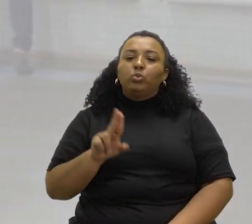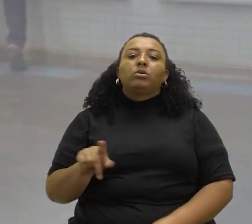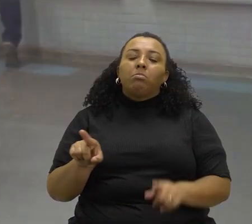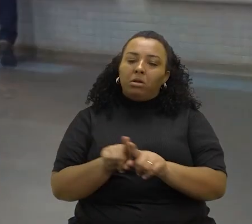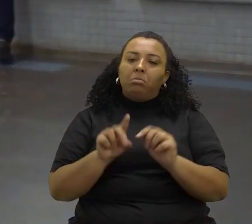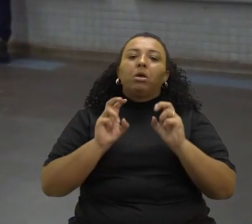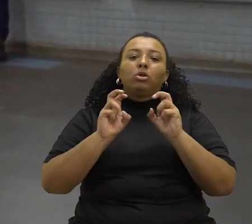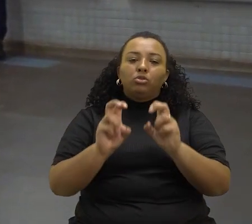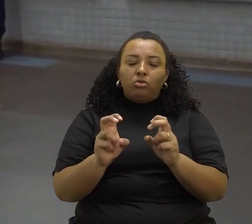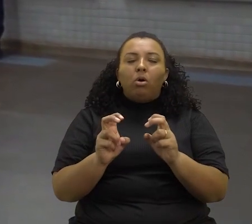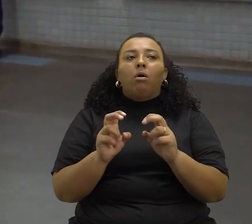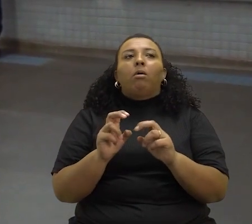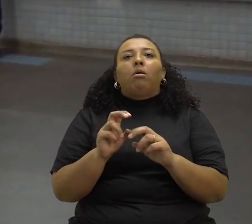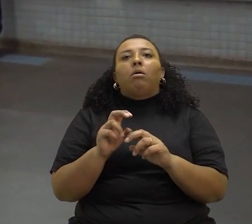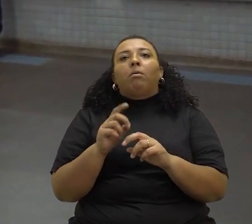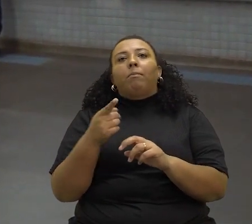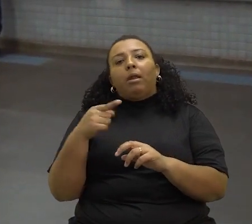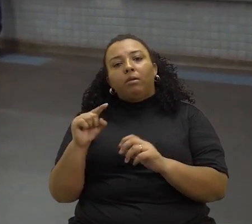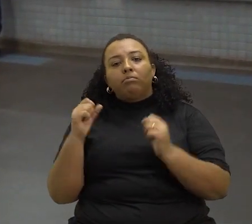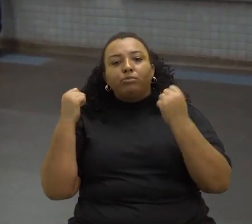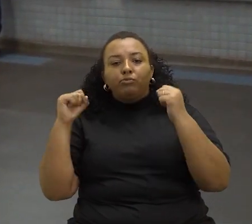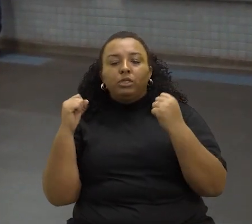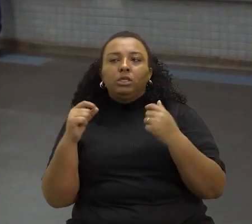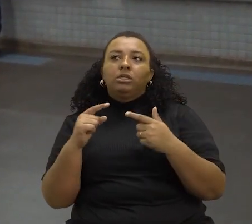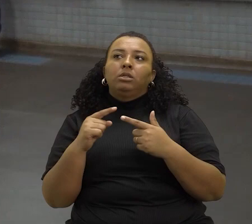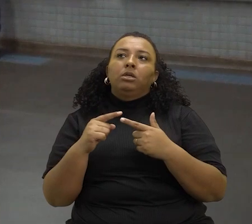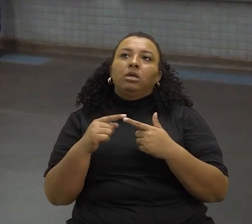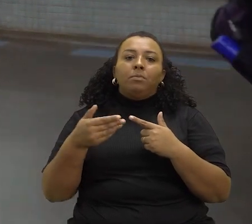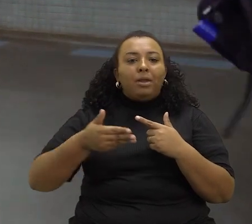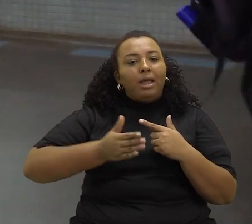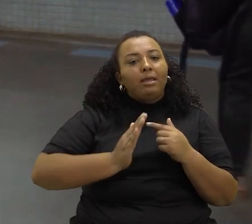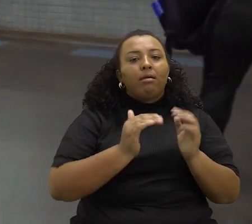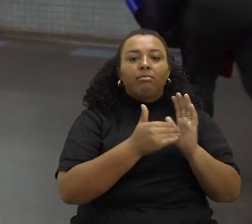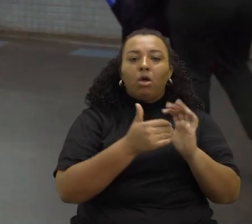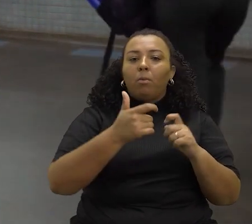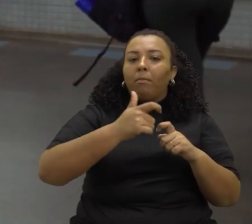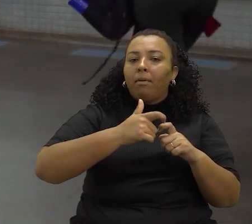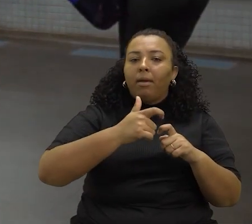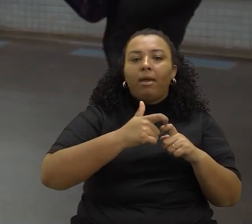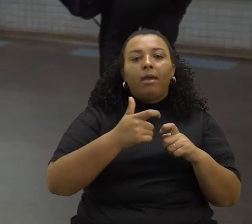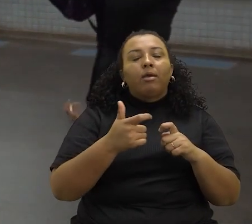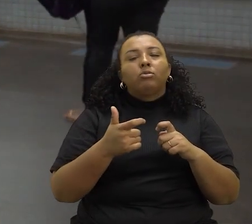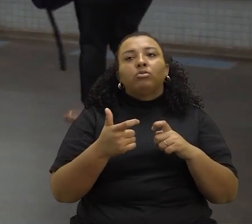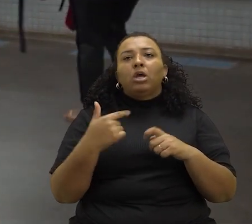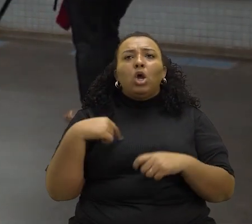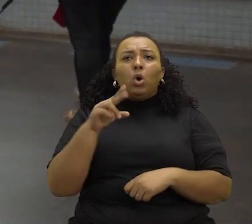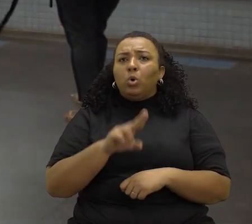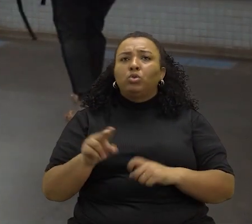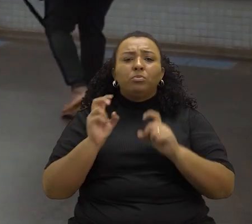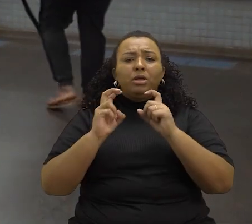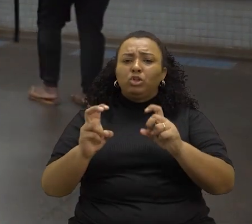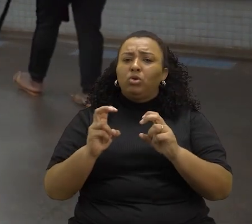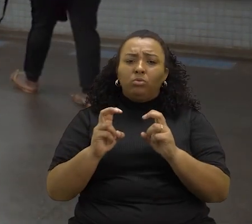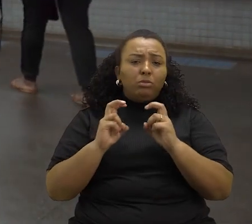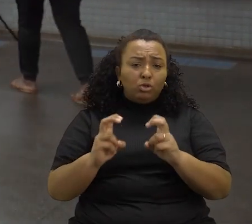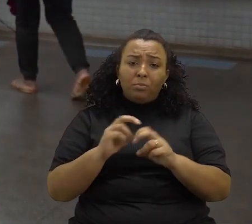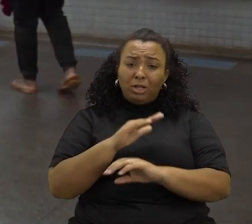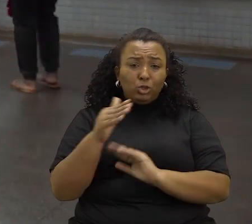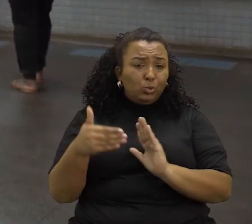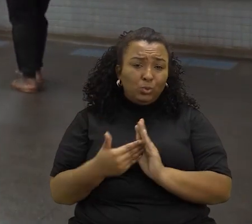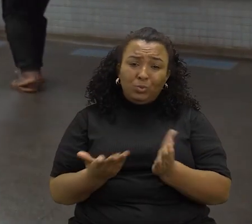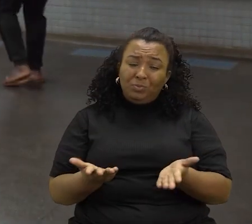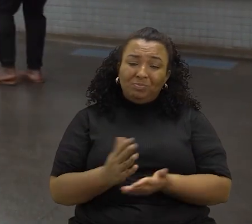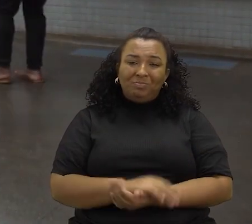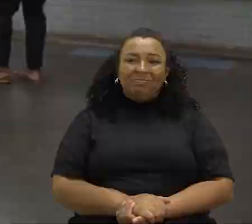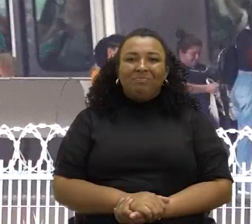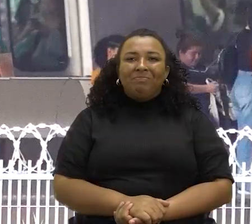Eu uso o metrô também para fazer as atividades físicas, eu uso o metrô para ir ao médico, eu uso